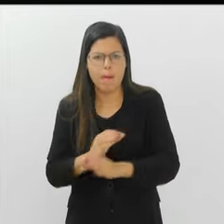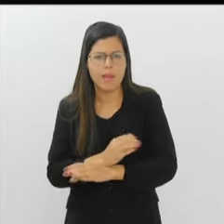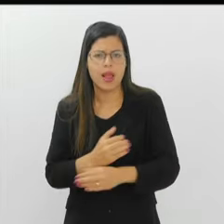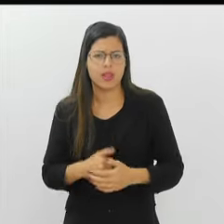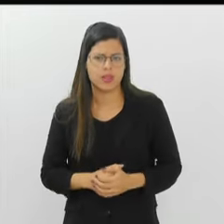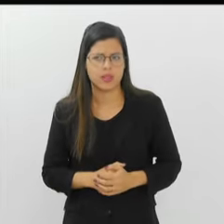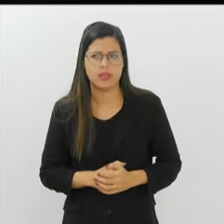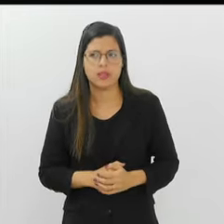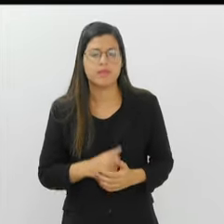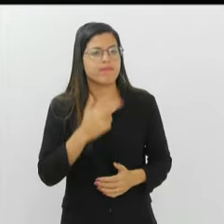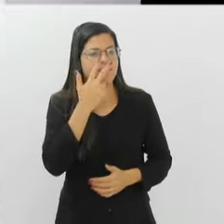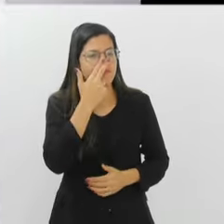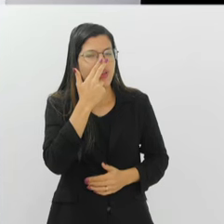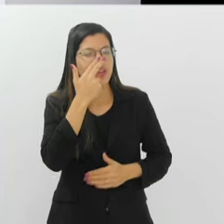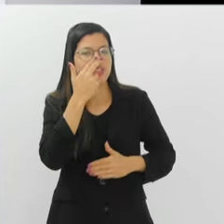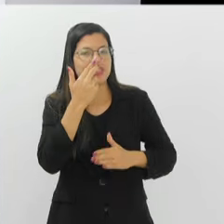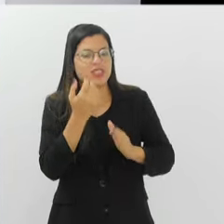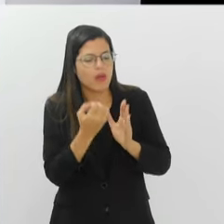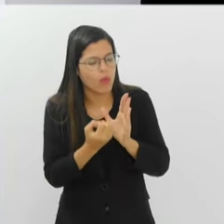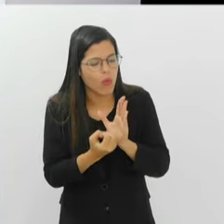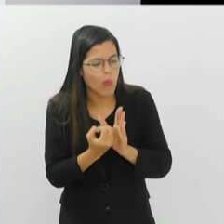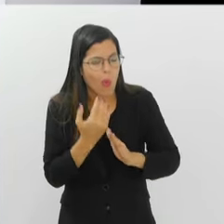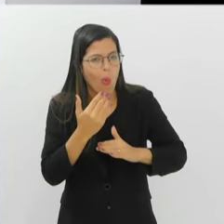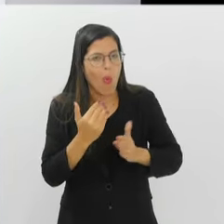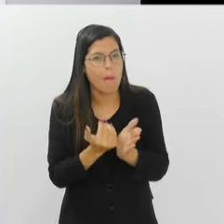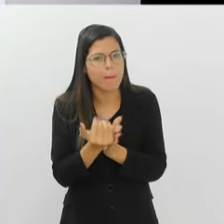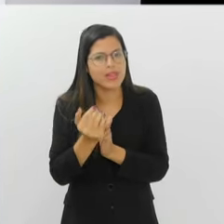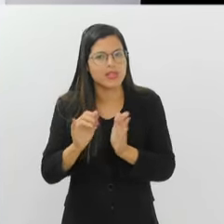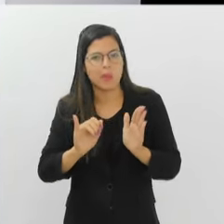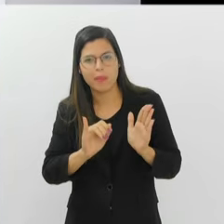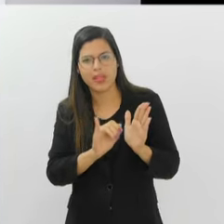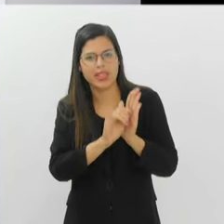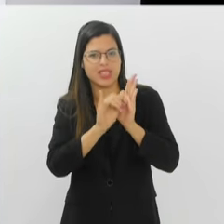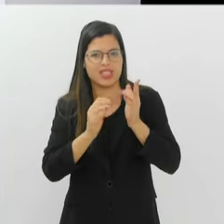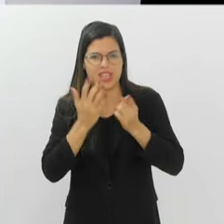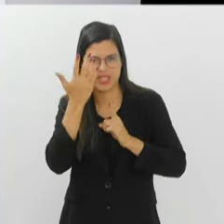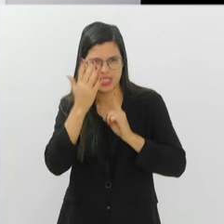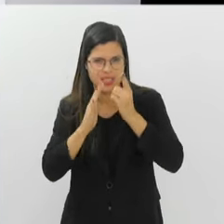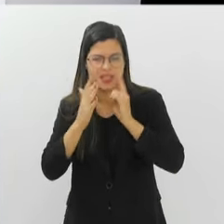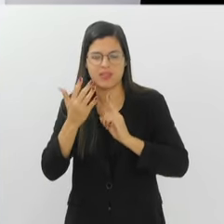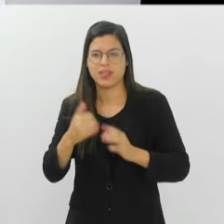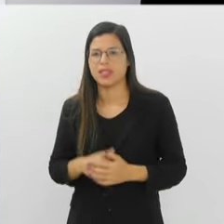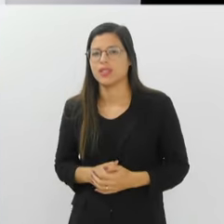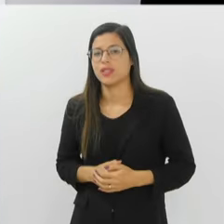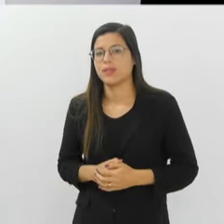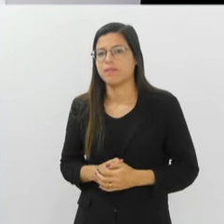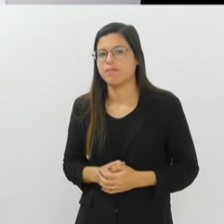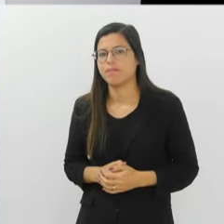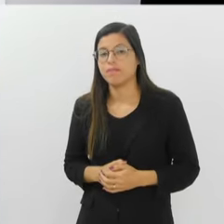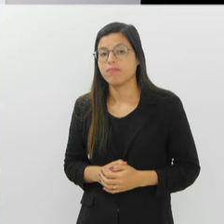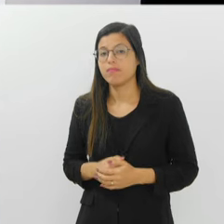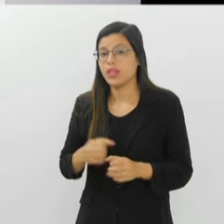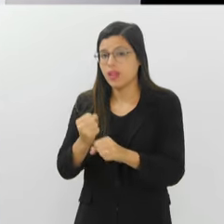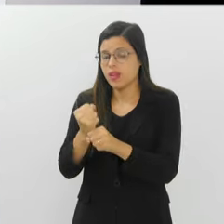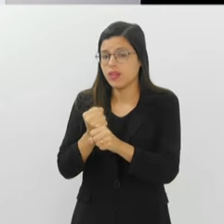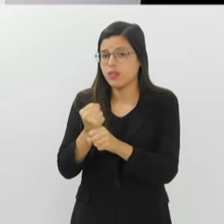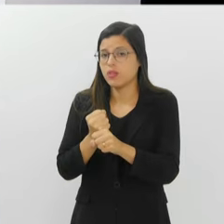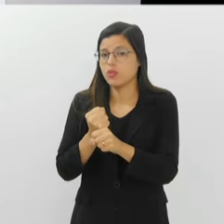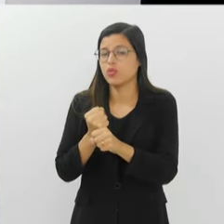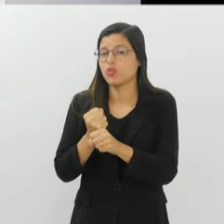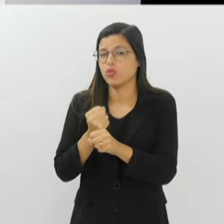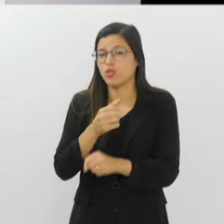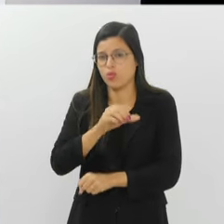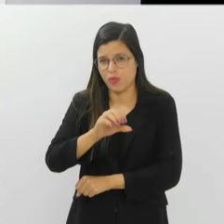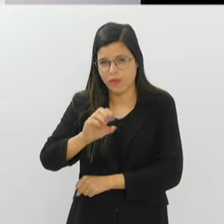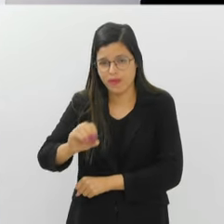total sobre talvez porque estavam construindo uma identidade carnavalesca para São Paulo. Talvez isso. Se você busca a década de